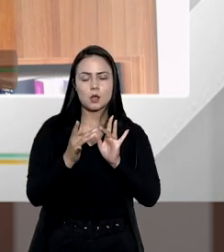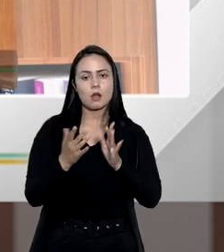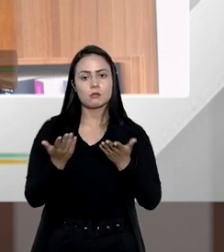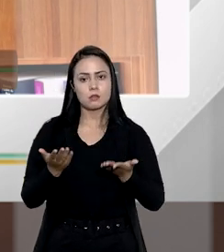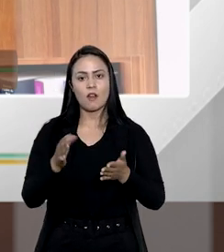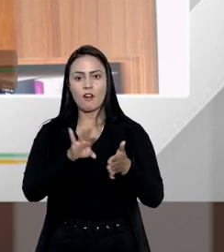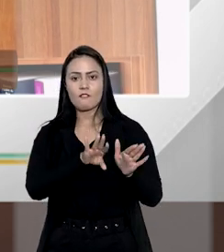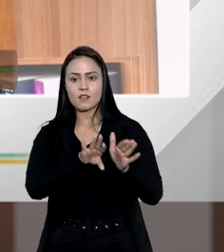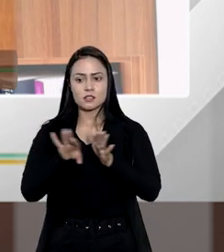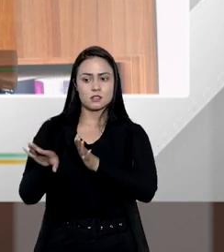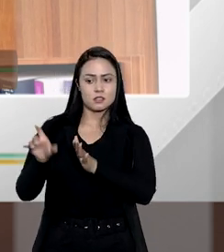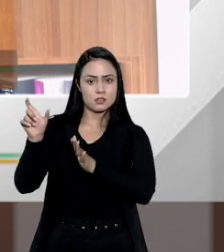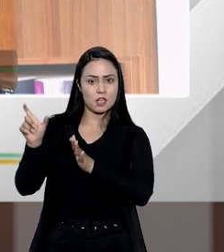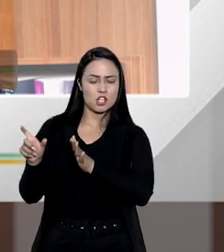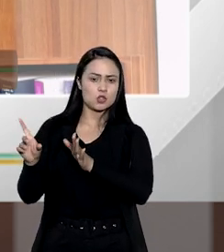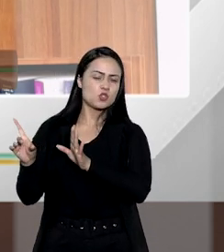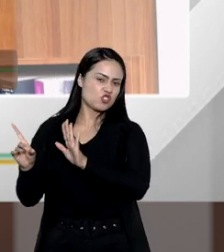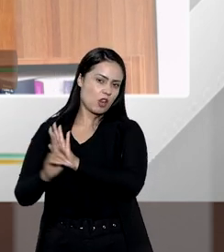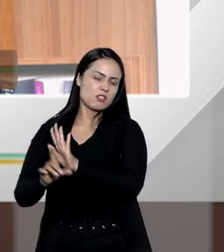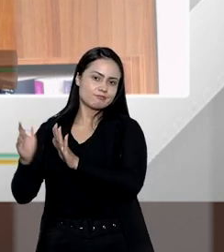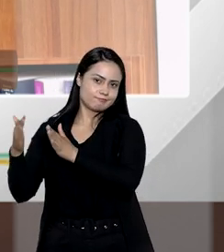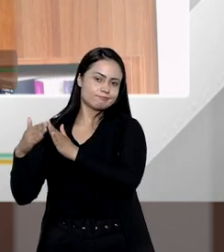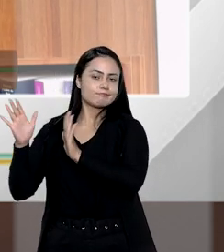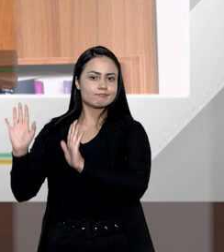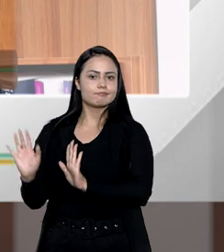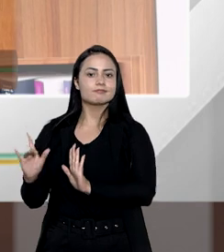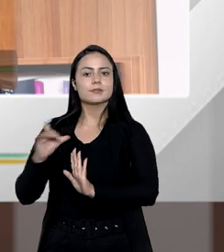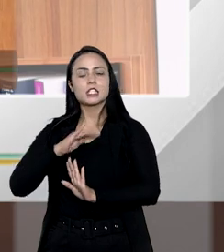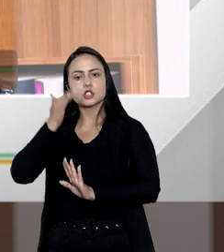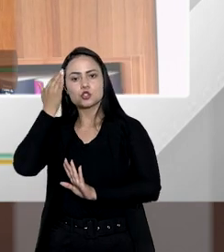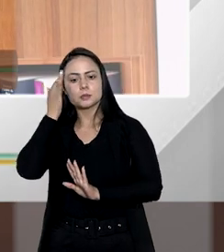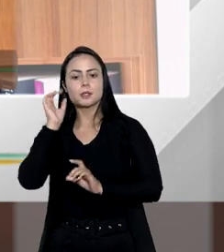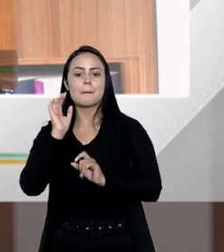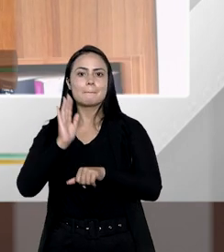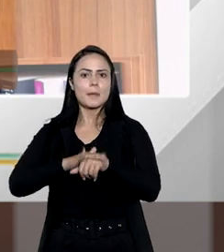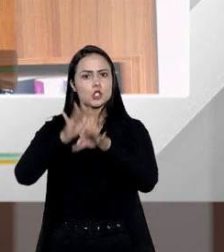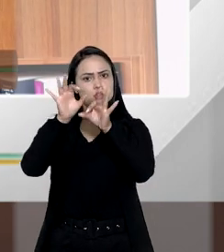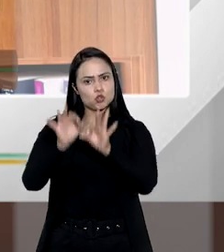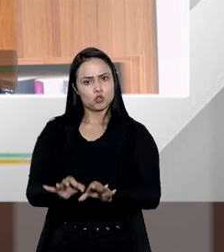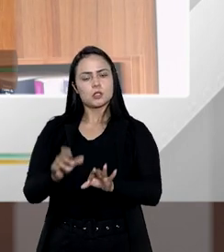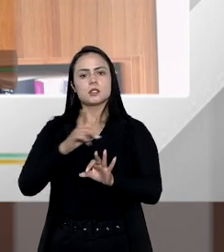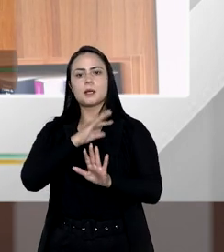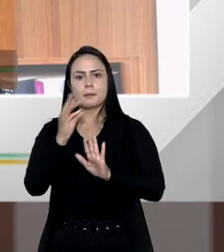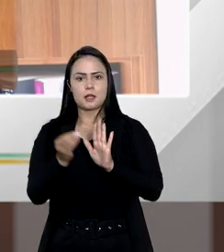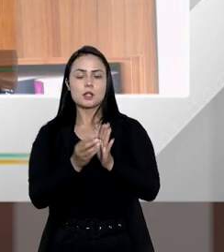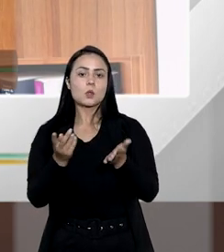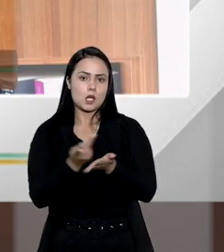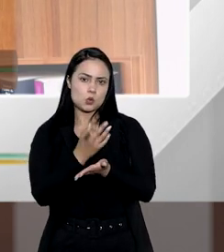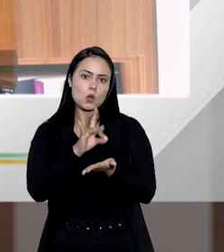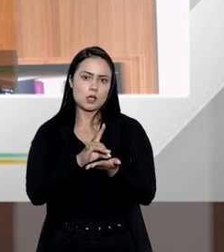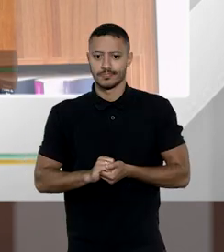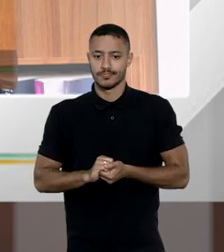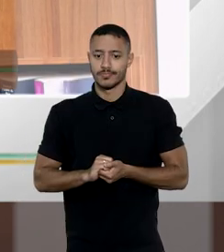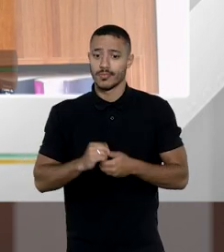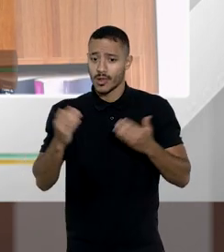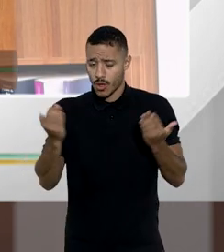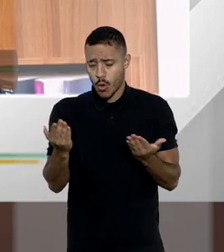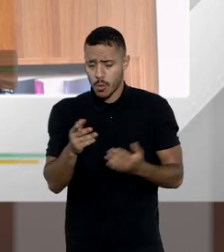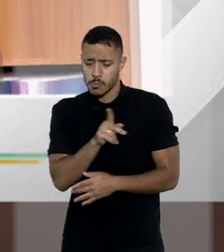e aí foi afastado o direito real de habitação então eu vejo que é essa interpretação mais justa a ser aplicada no caso concreto